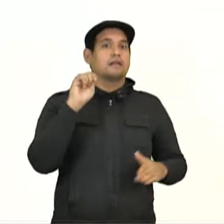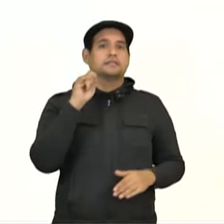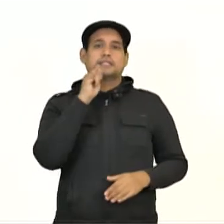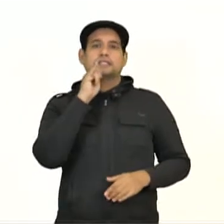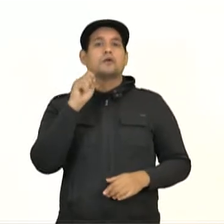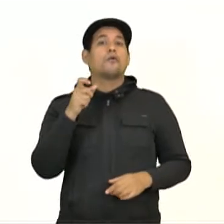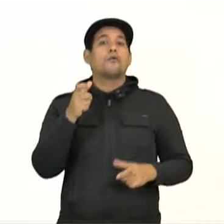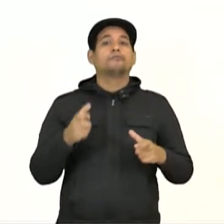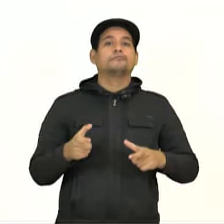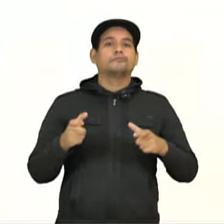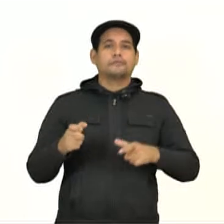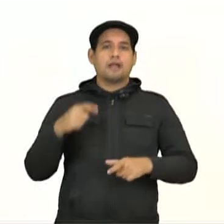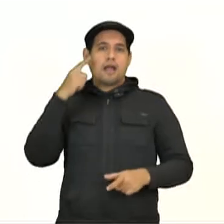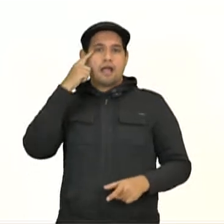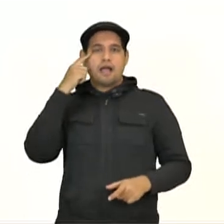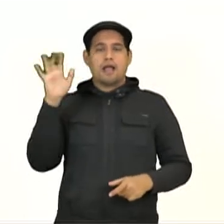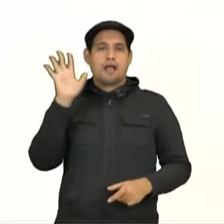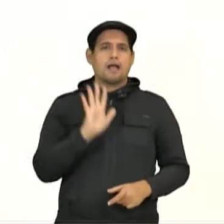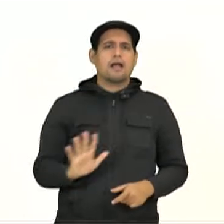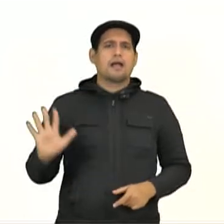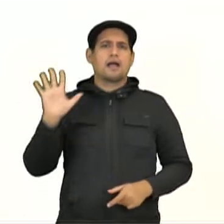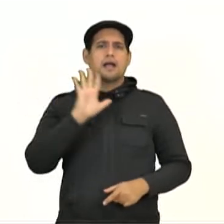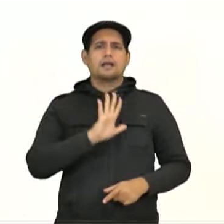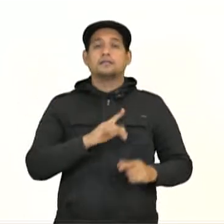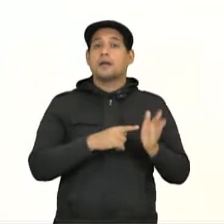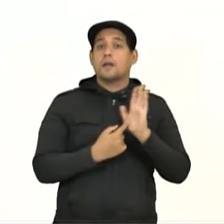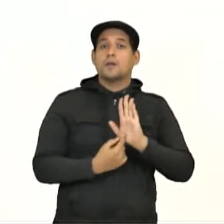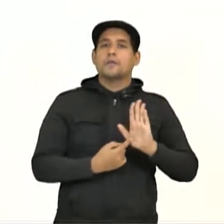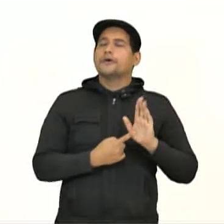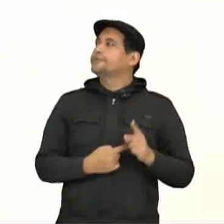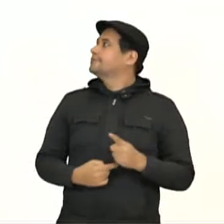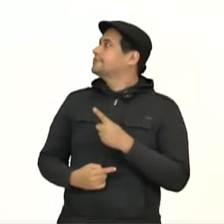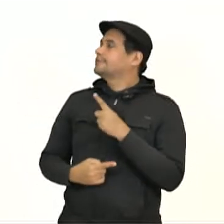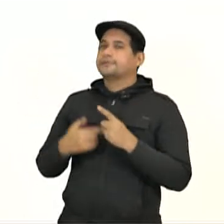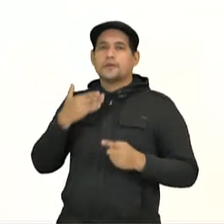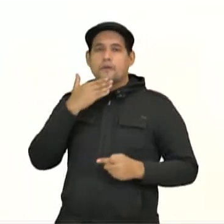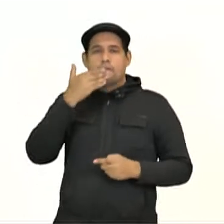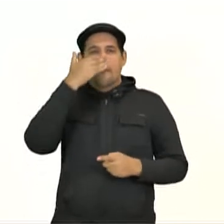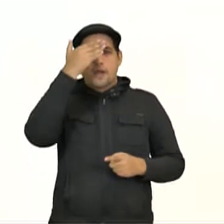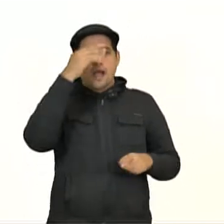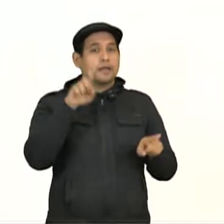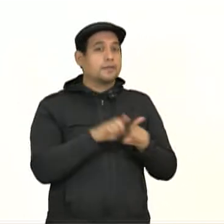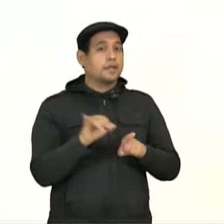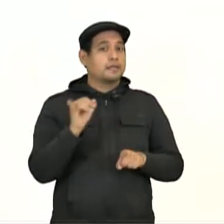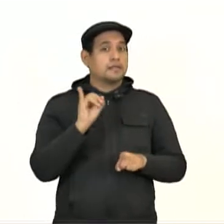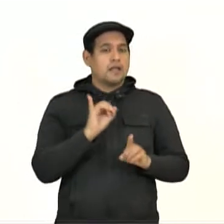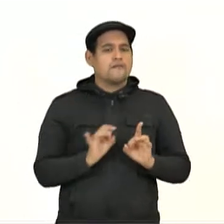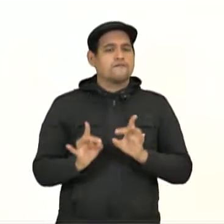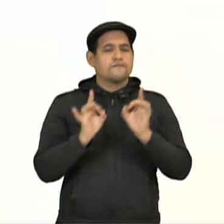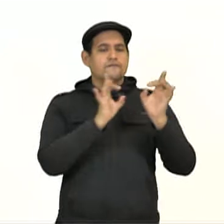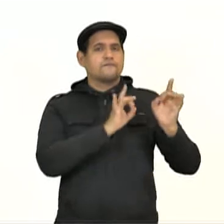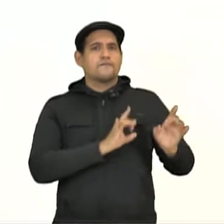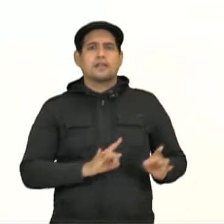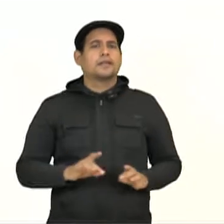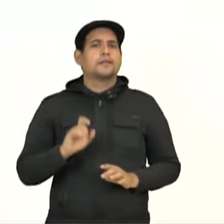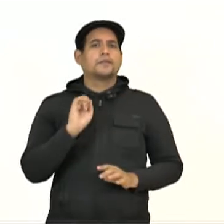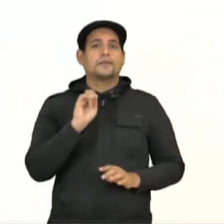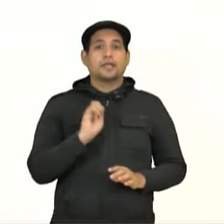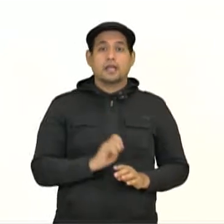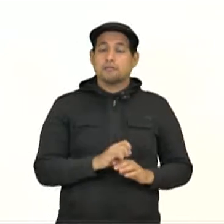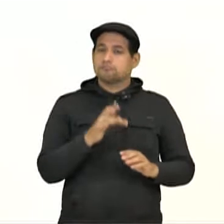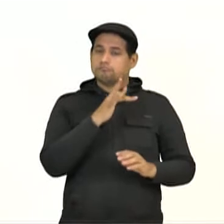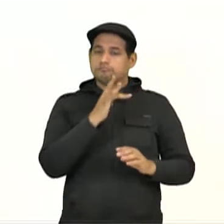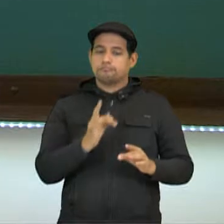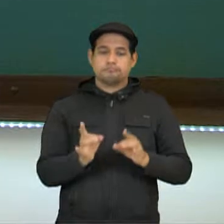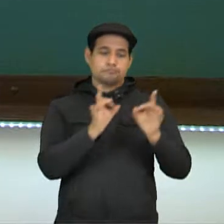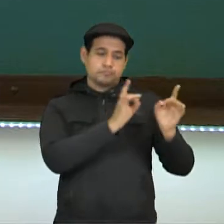Veja, aqui nós temos um mapa que mostra que os árabes e italianos, eles atuavam na comercialização de mercadorias orientais no